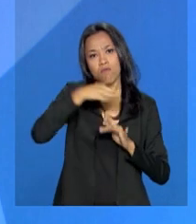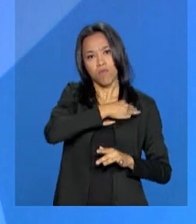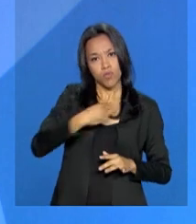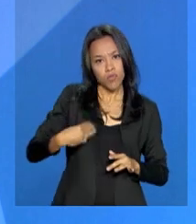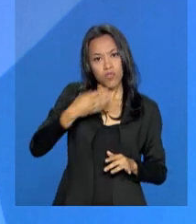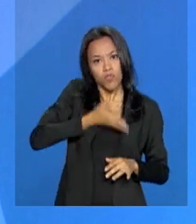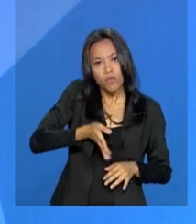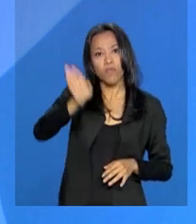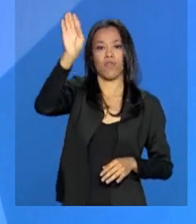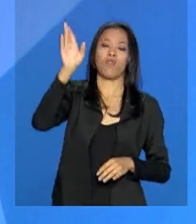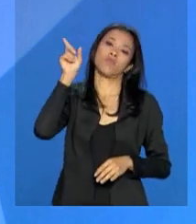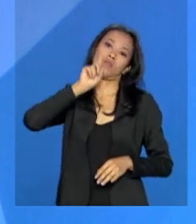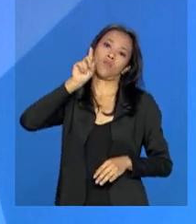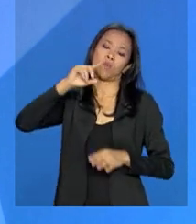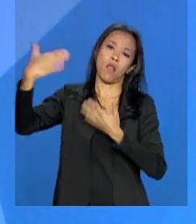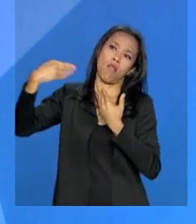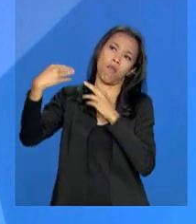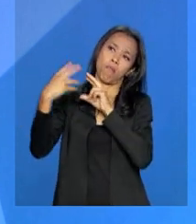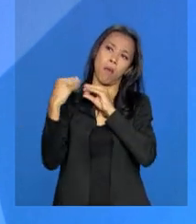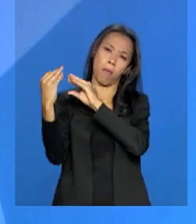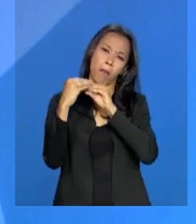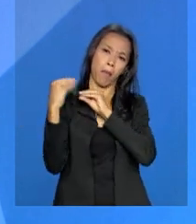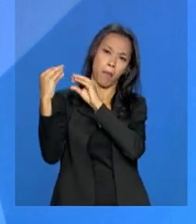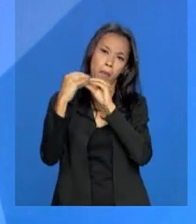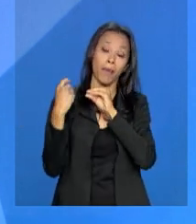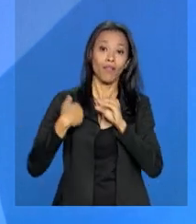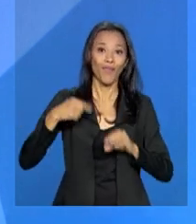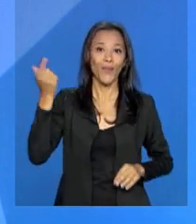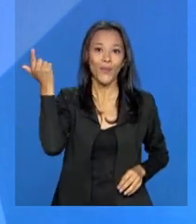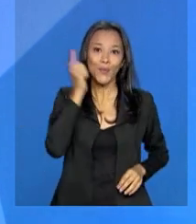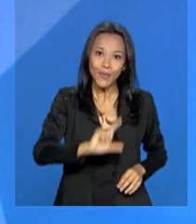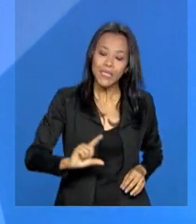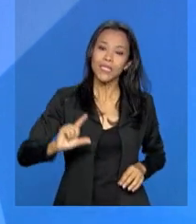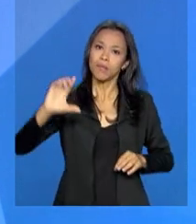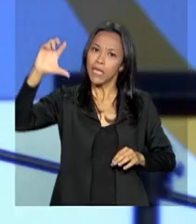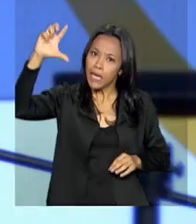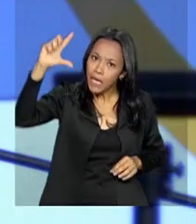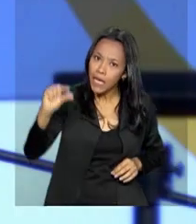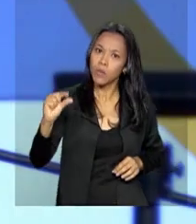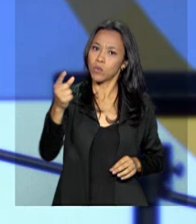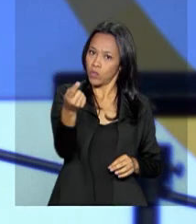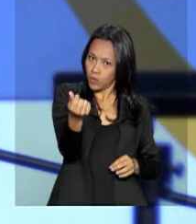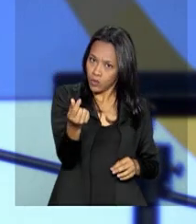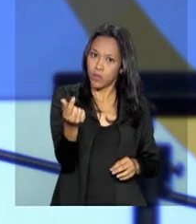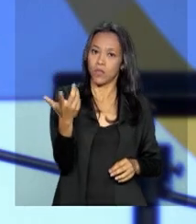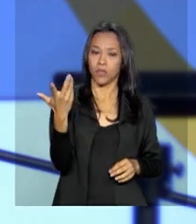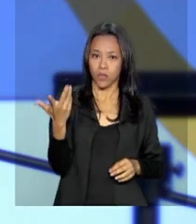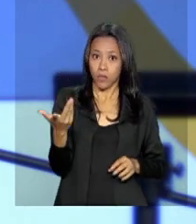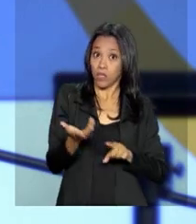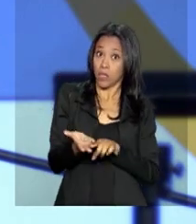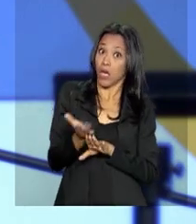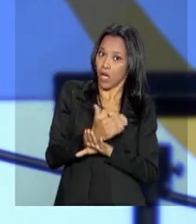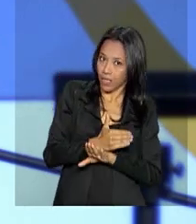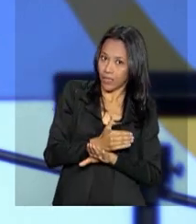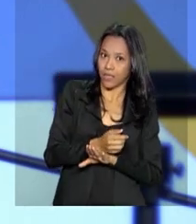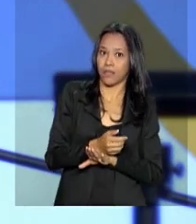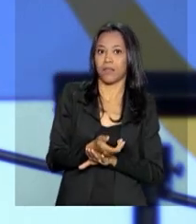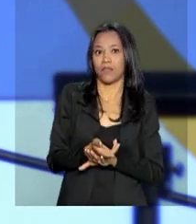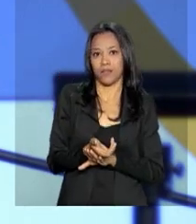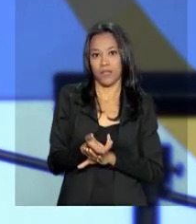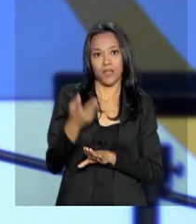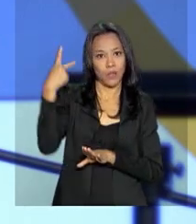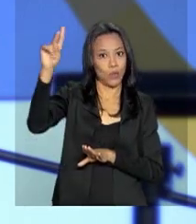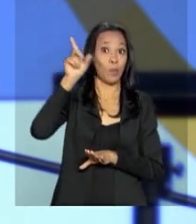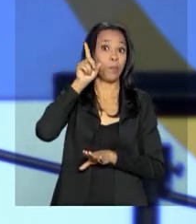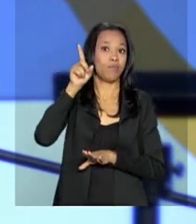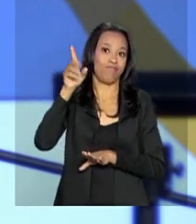inúmeras vezes com os senhores, inclusive, nós conseguimos reduzir aquele gesto inicial do senhor